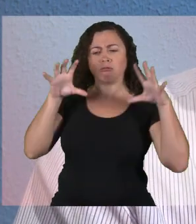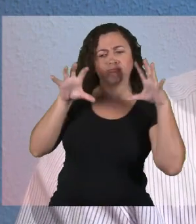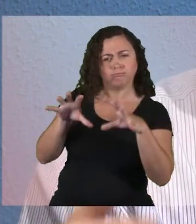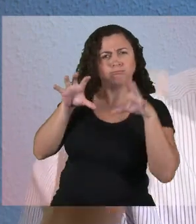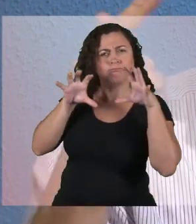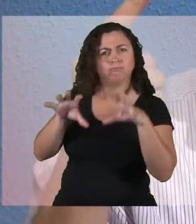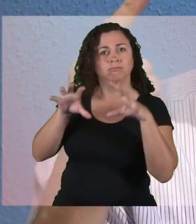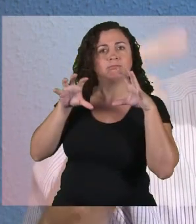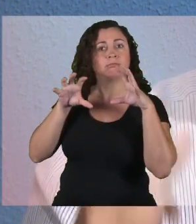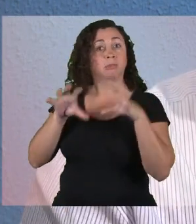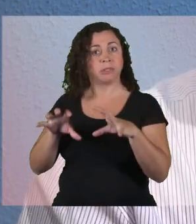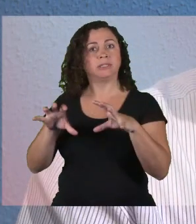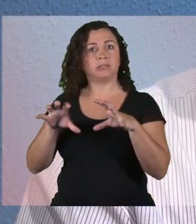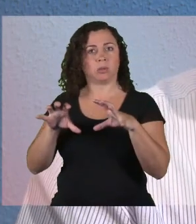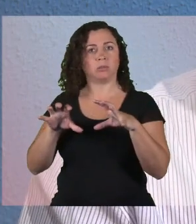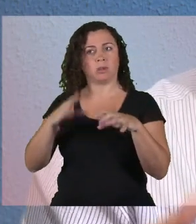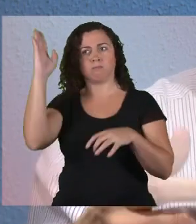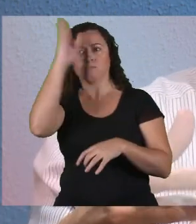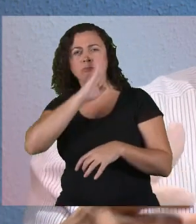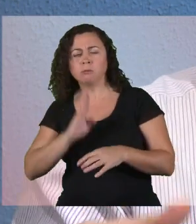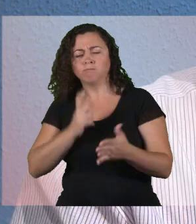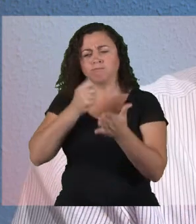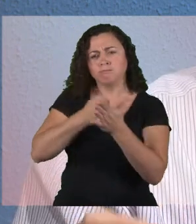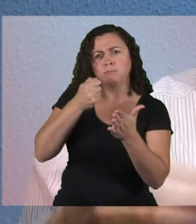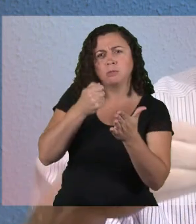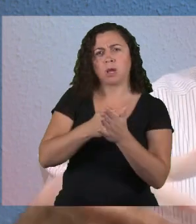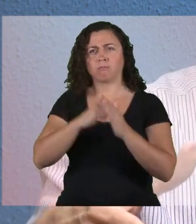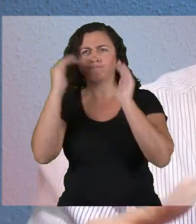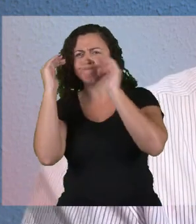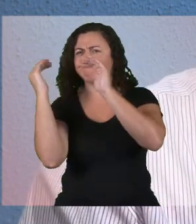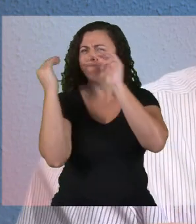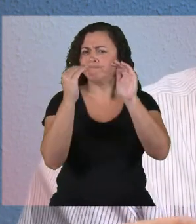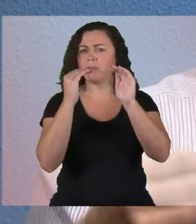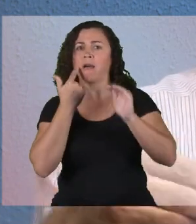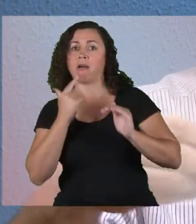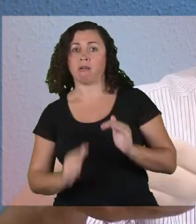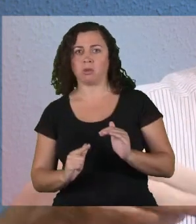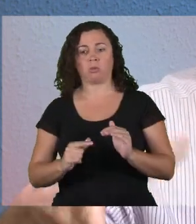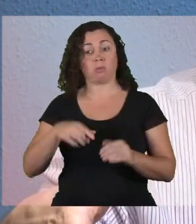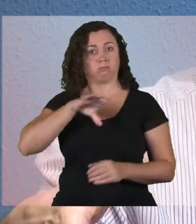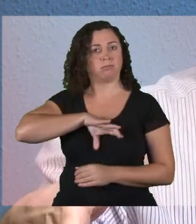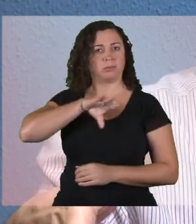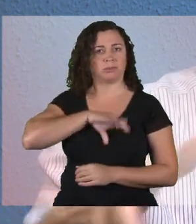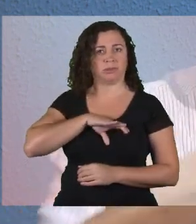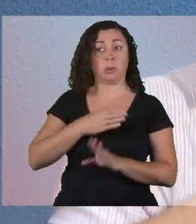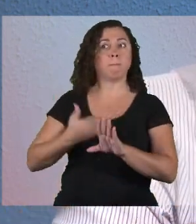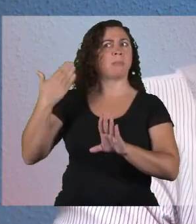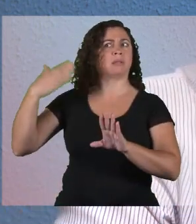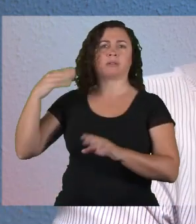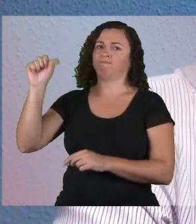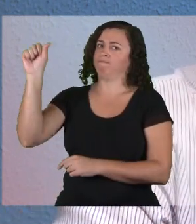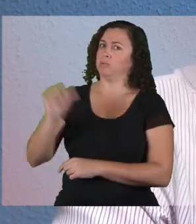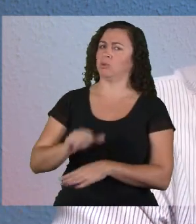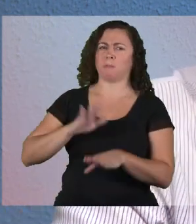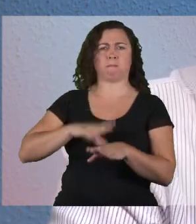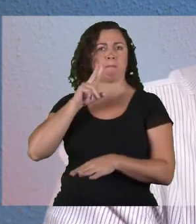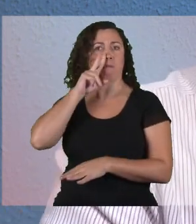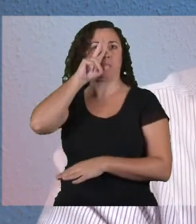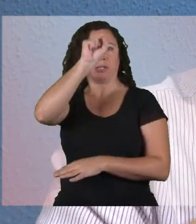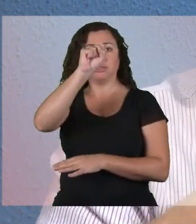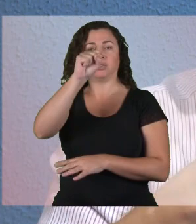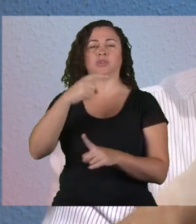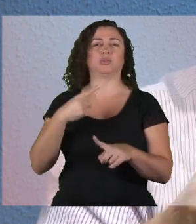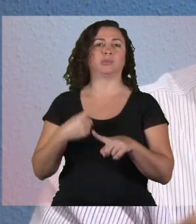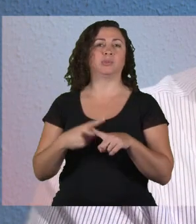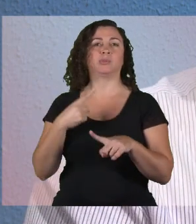houve uma pressão nacionalista, quer dizer, a imposição de uma língua. No passado era muito mais forte,